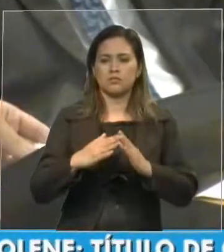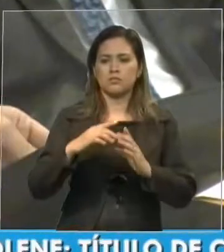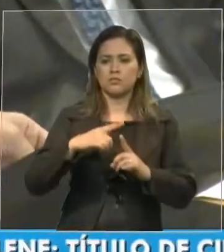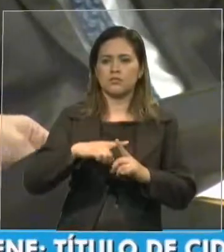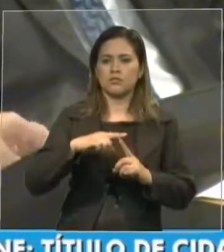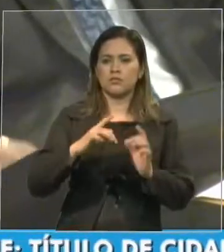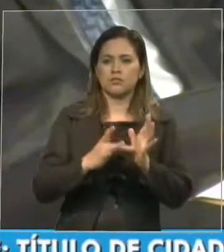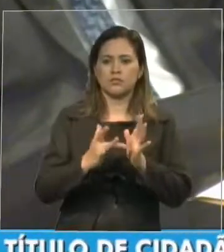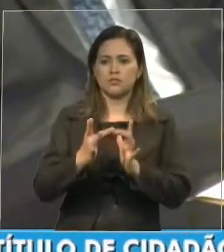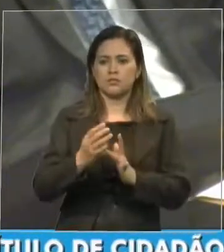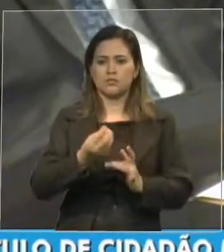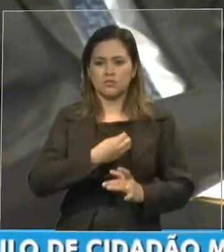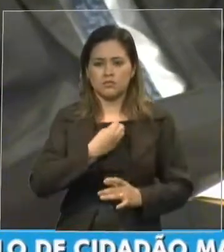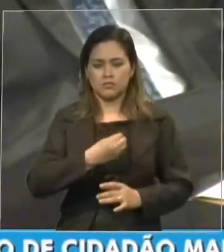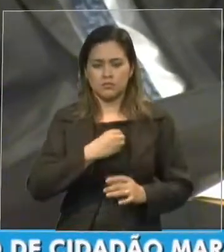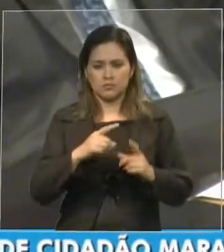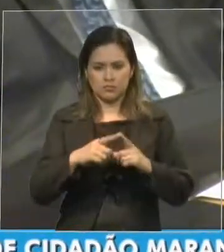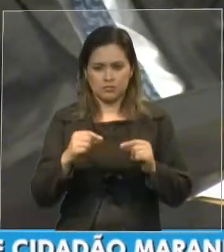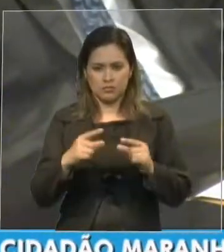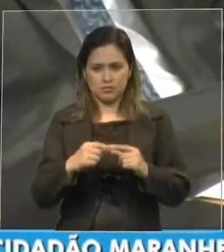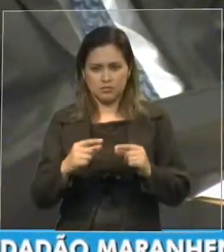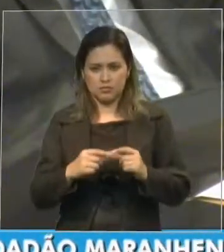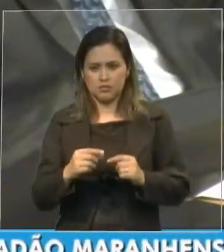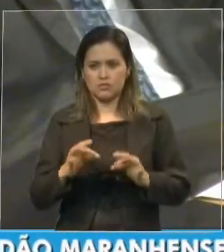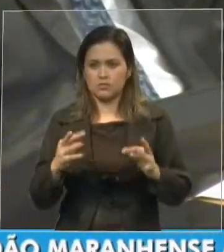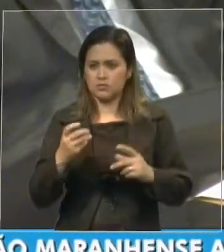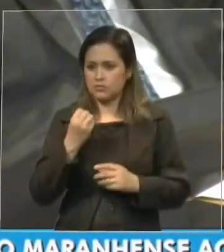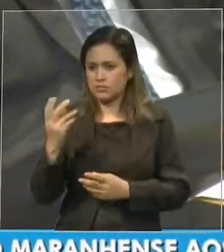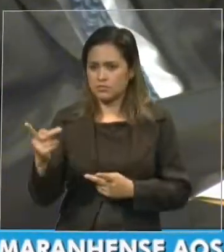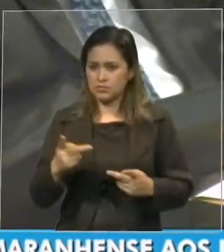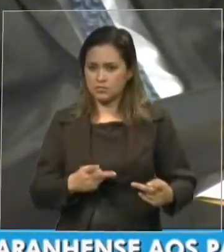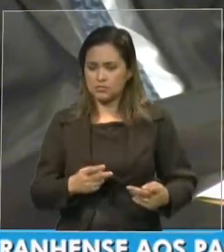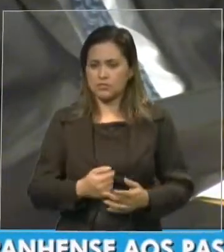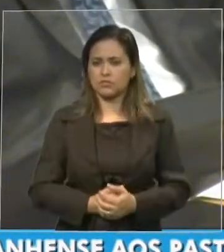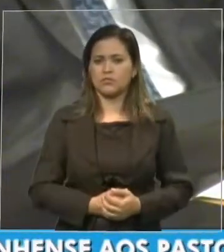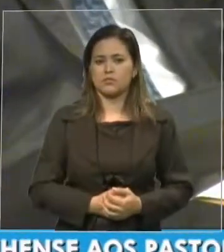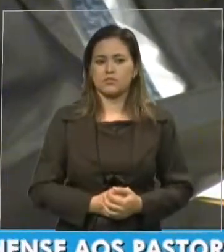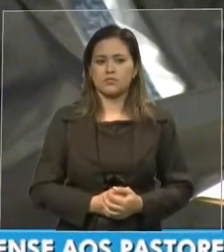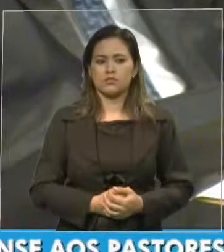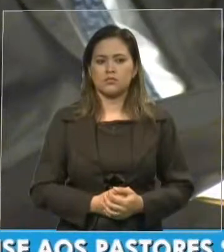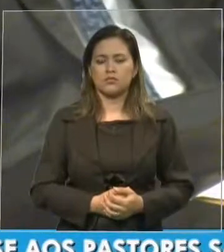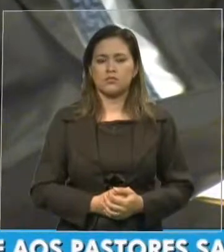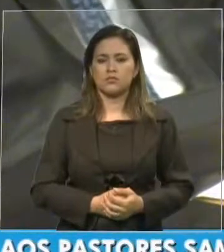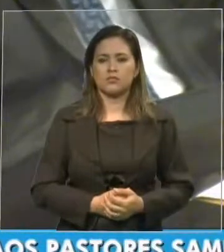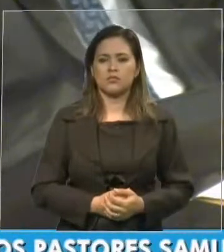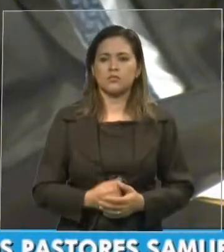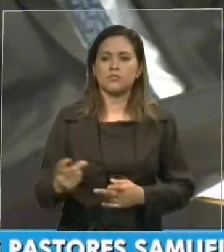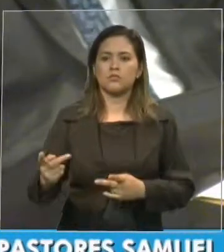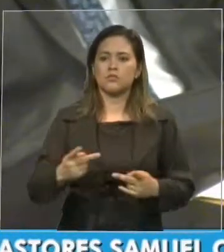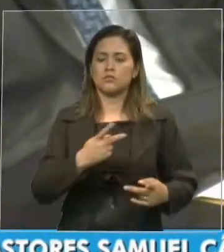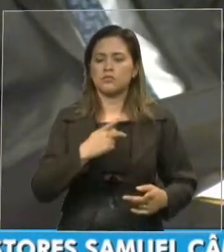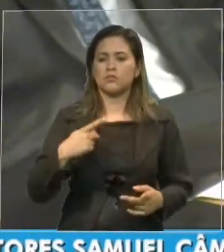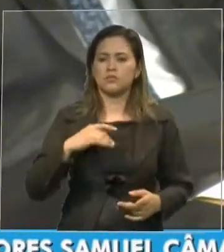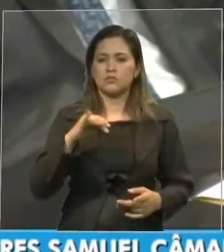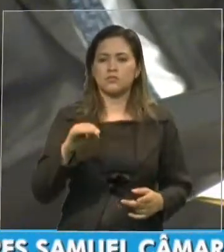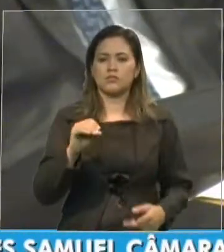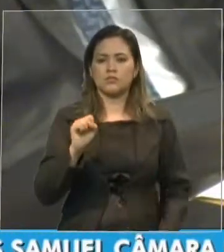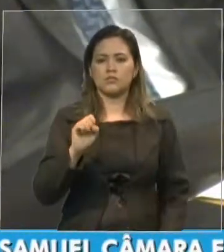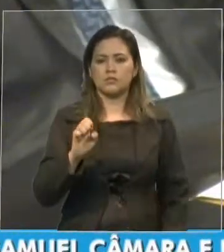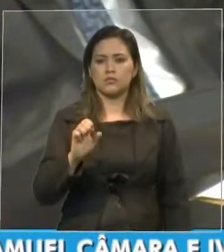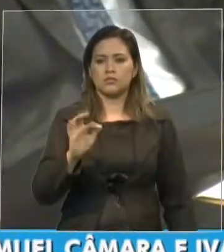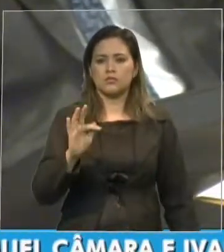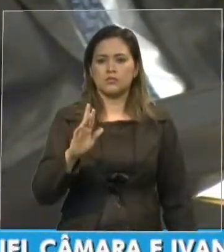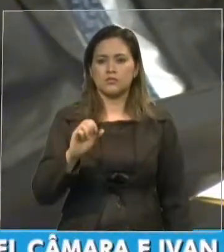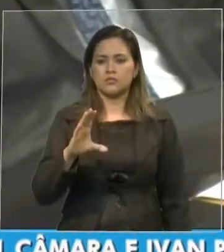Sejam todos bem-vindos. Concedo a palavra ao pastor José Francisco, secretário de Assuntos Políticos,